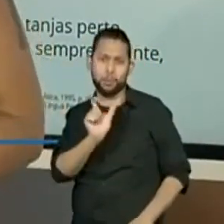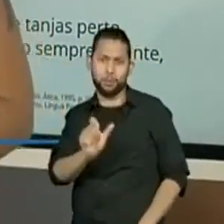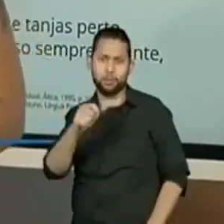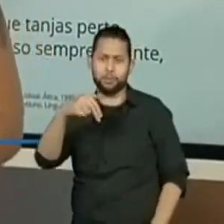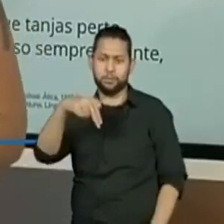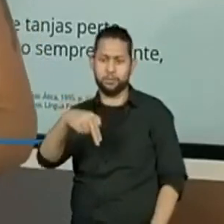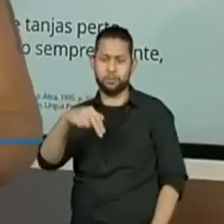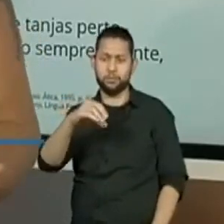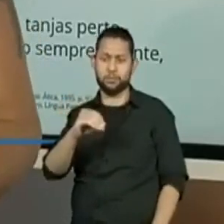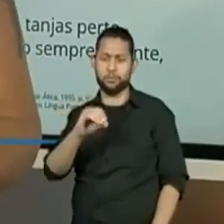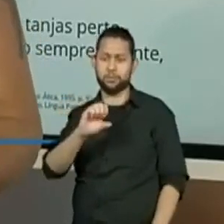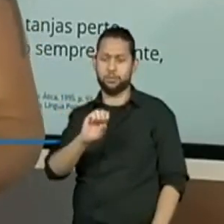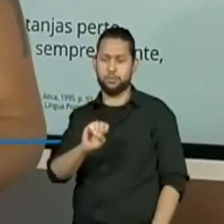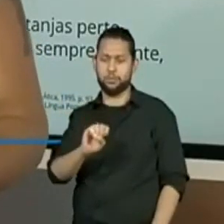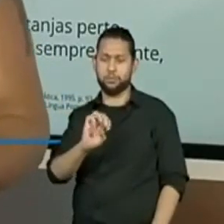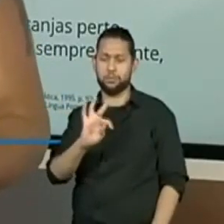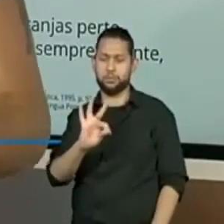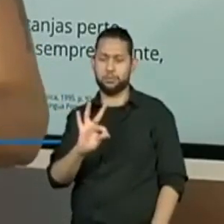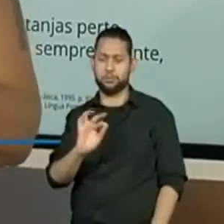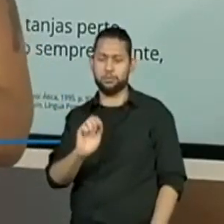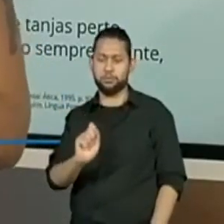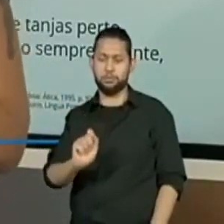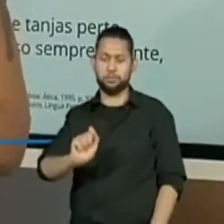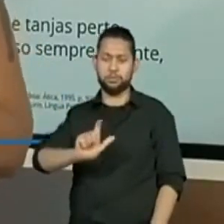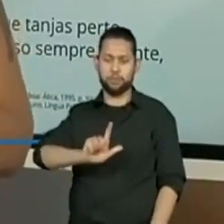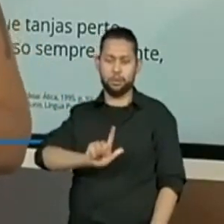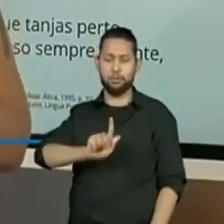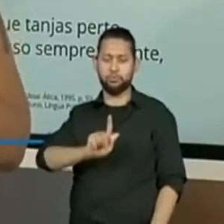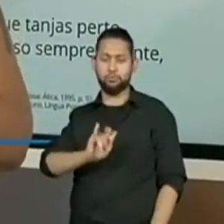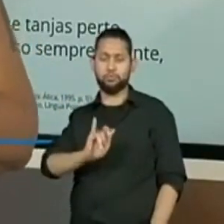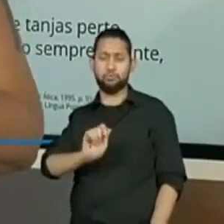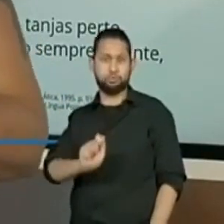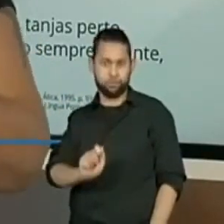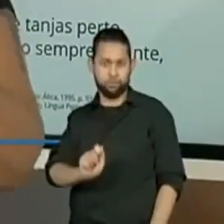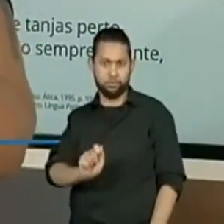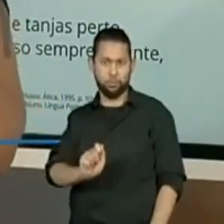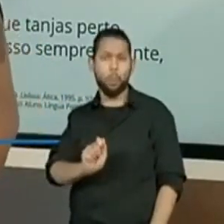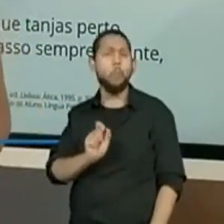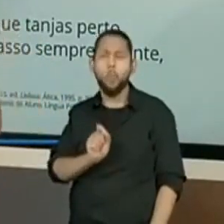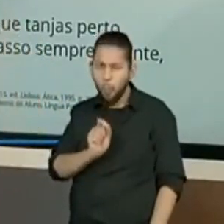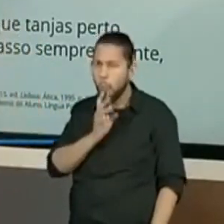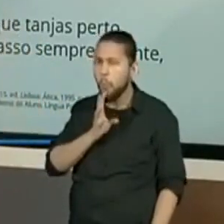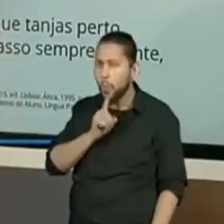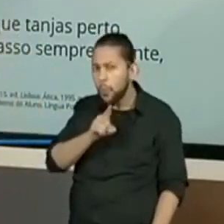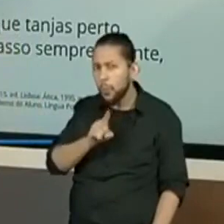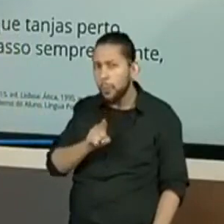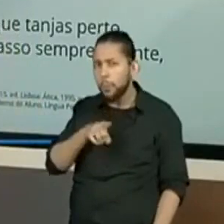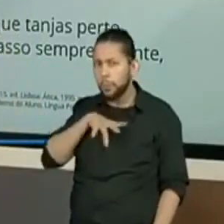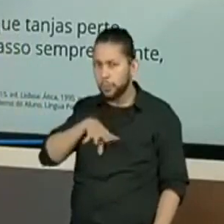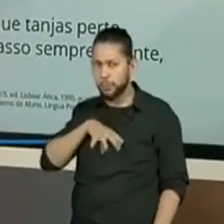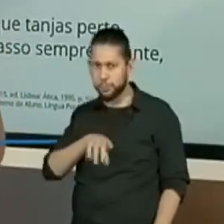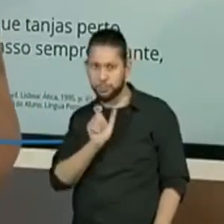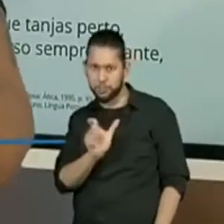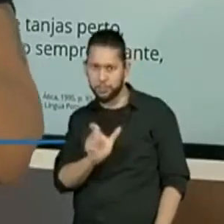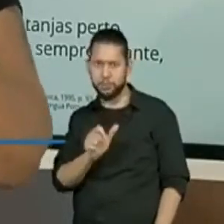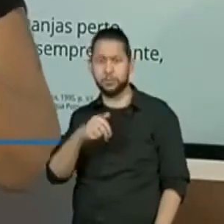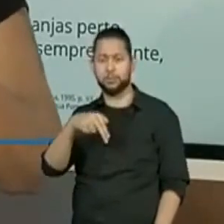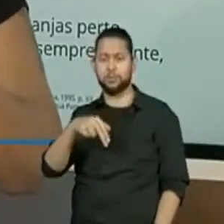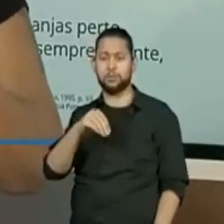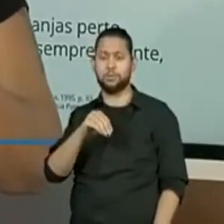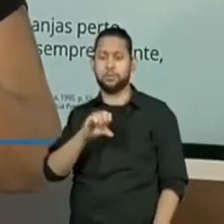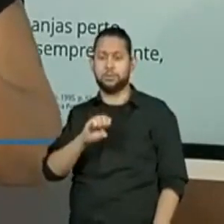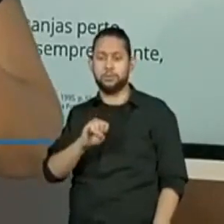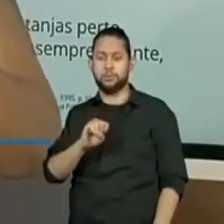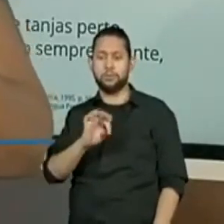fala assim, nostalgia de infância. O poema, ele trata, o poeta, ele começa a tratar do